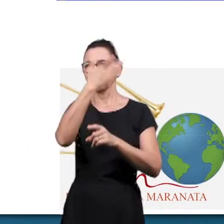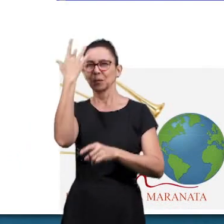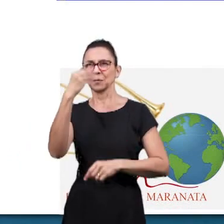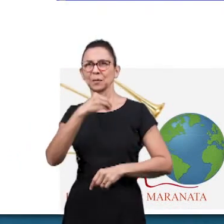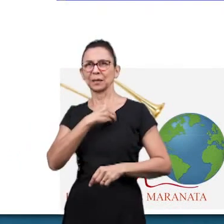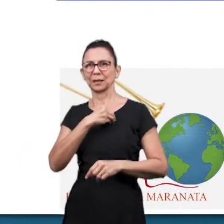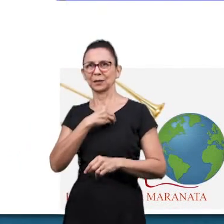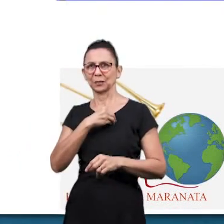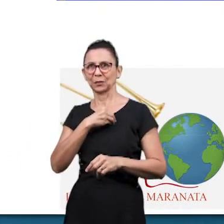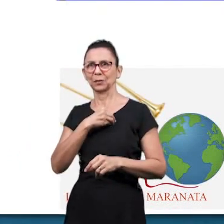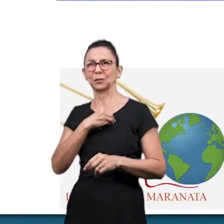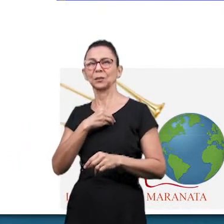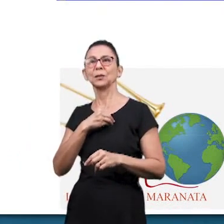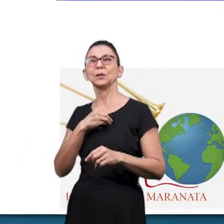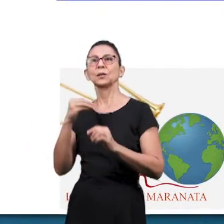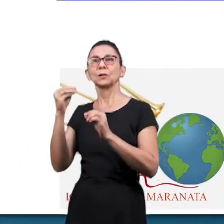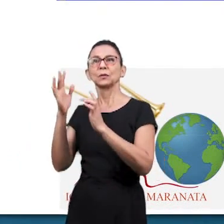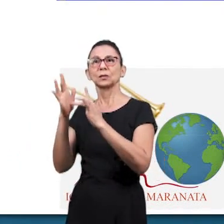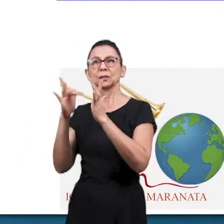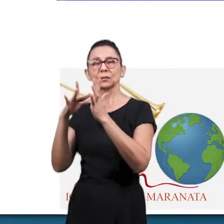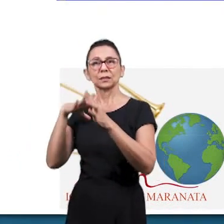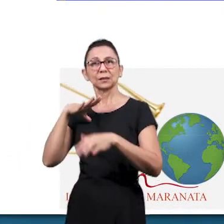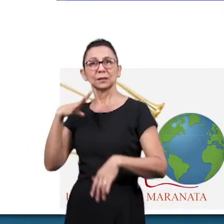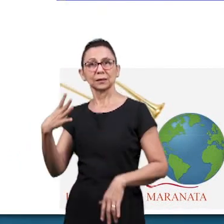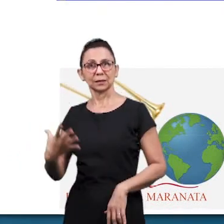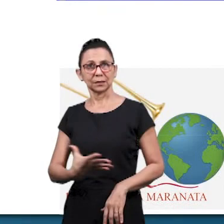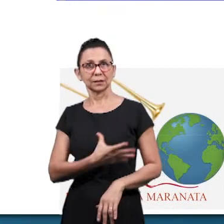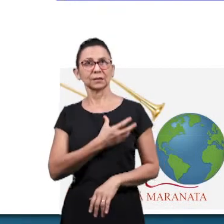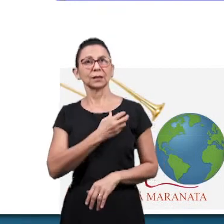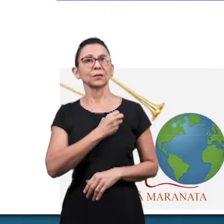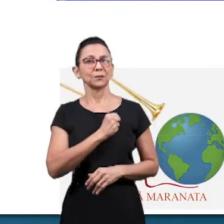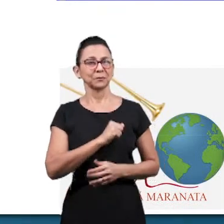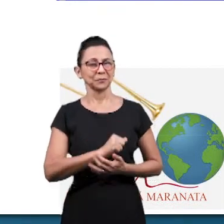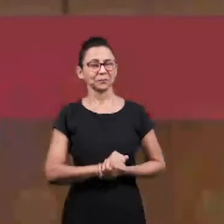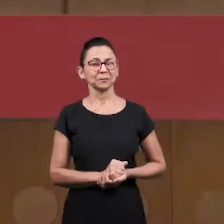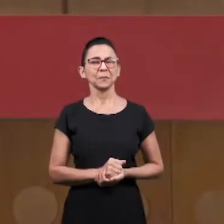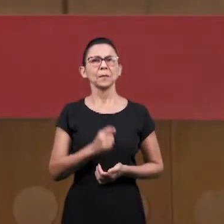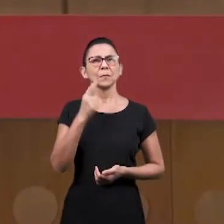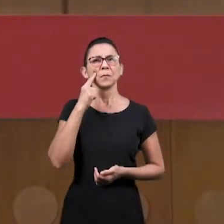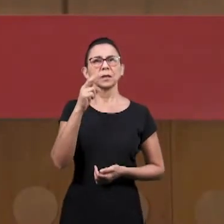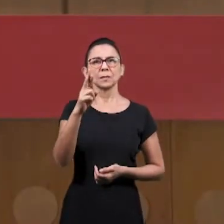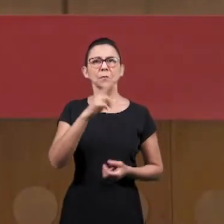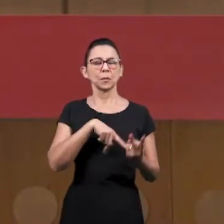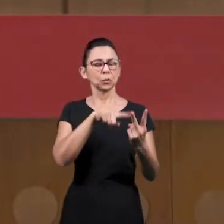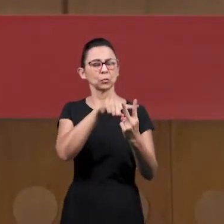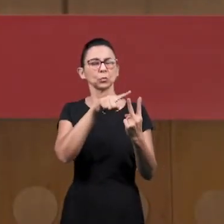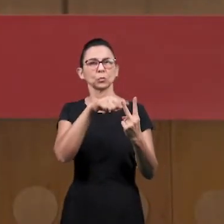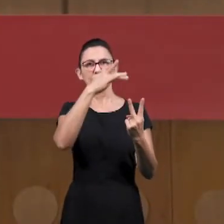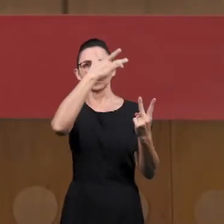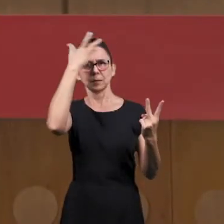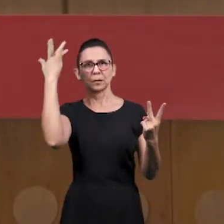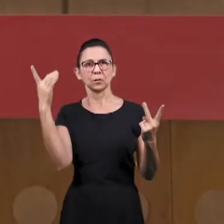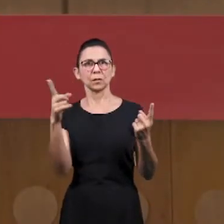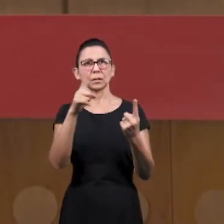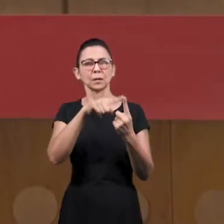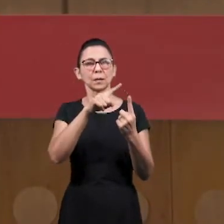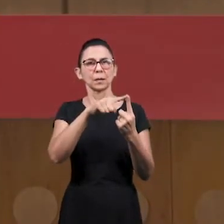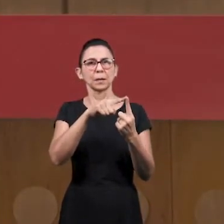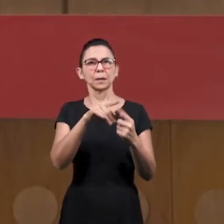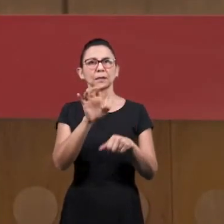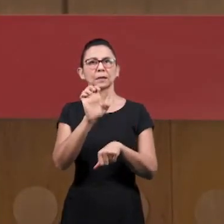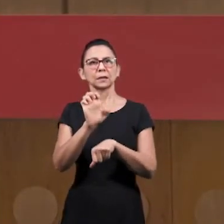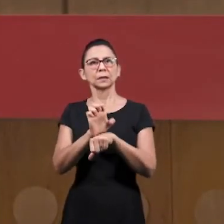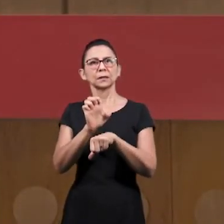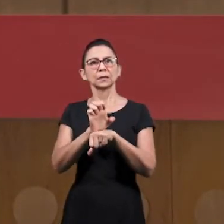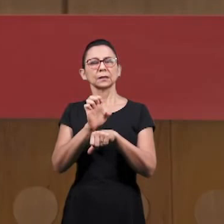Esta resposta nós iremos obter agora de dois irmãos nossos. Um está lá no estado do